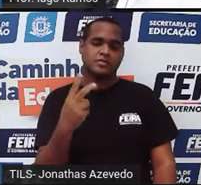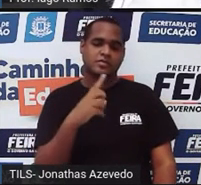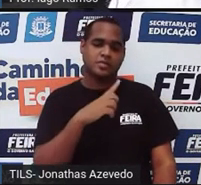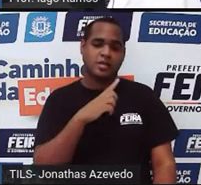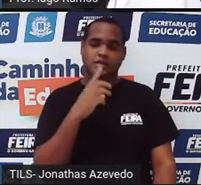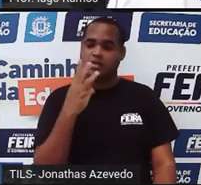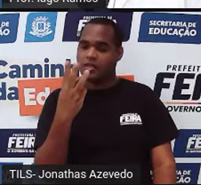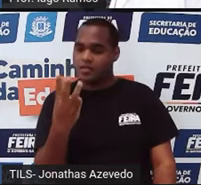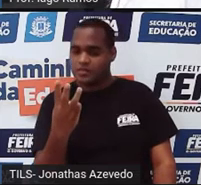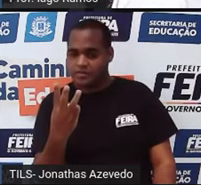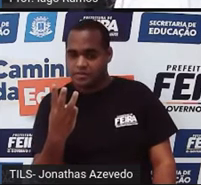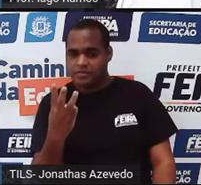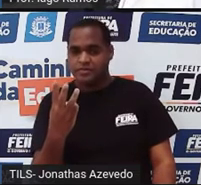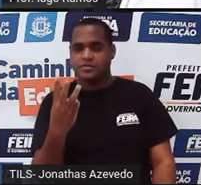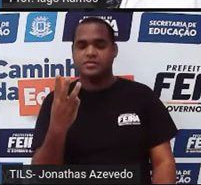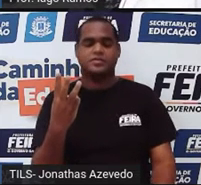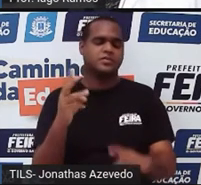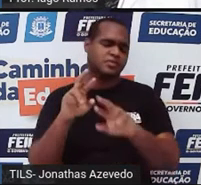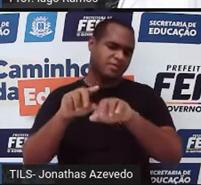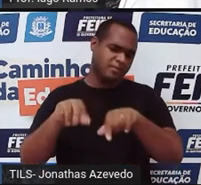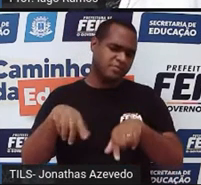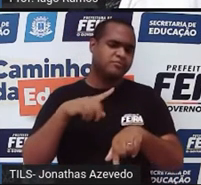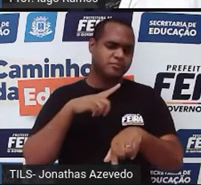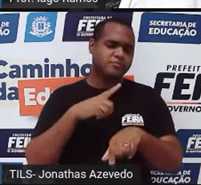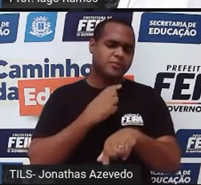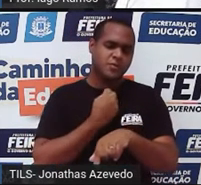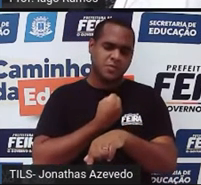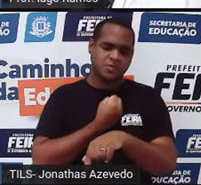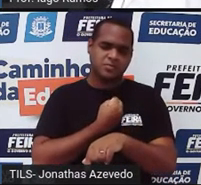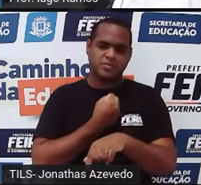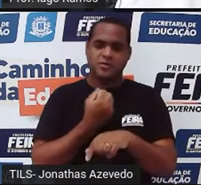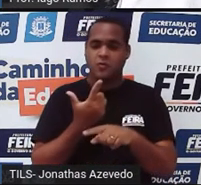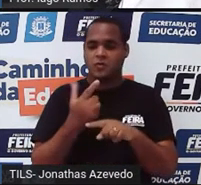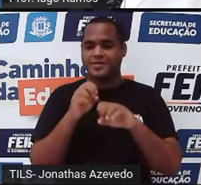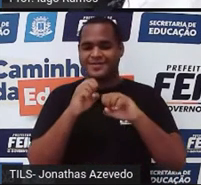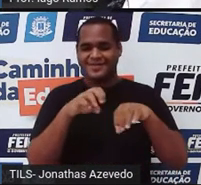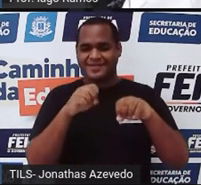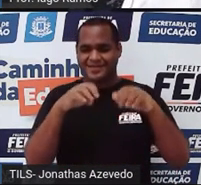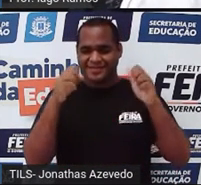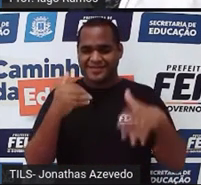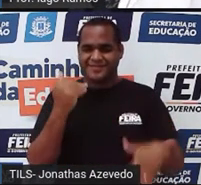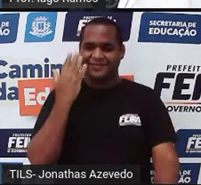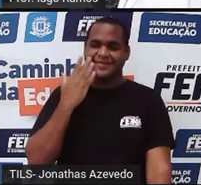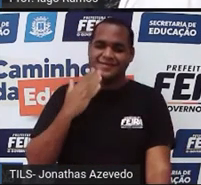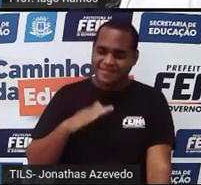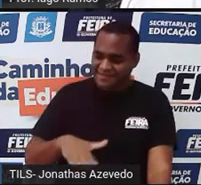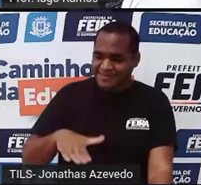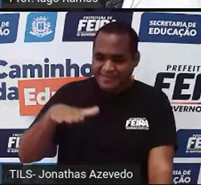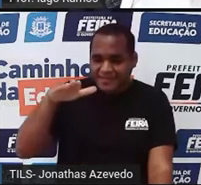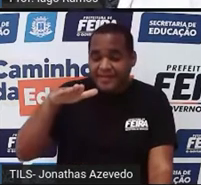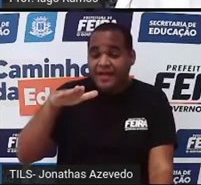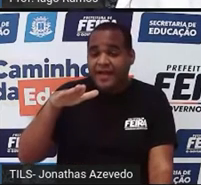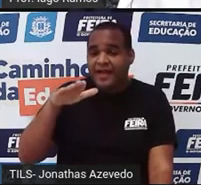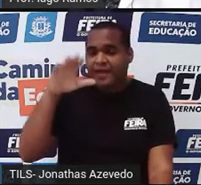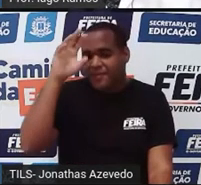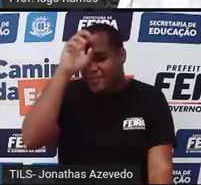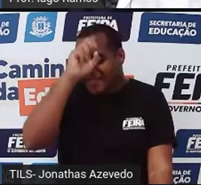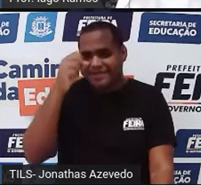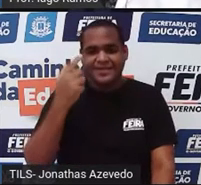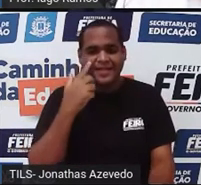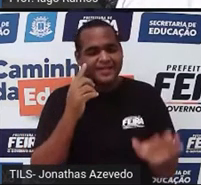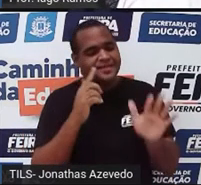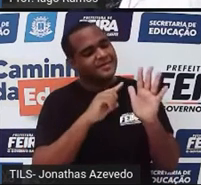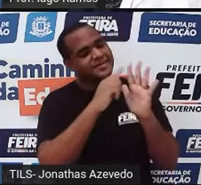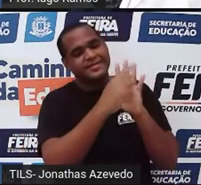depois do dois vem o três, né? Ou até mesmo quando ensinam para nós lá, muito pequenininhos, a mostrar nos dedos, né?